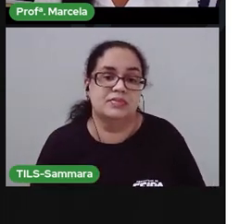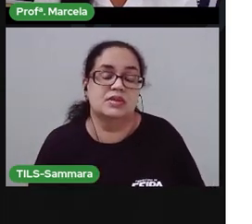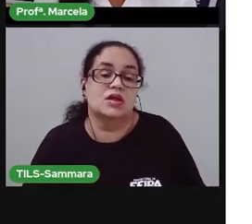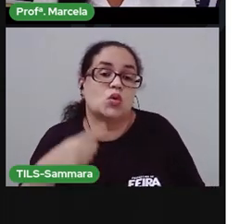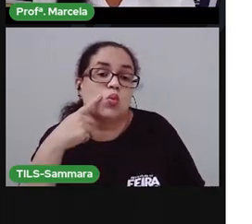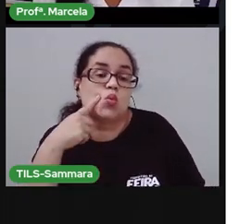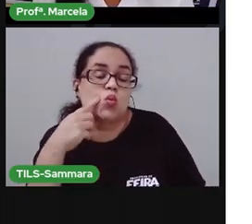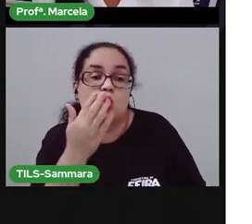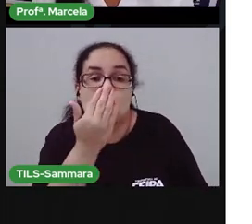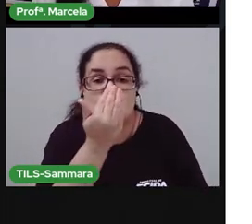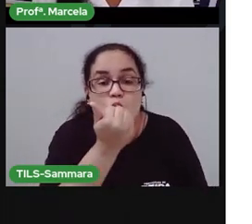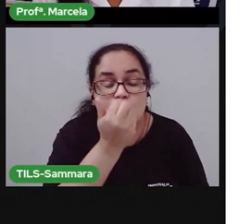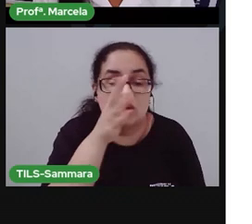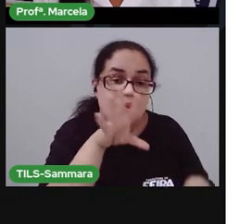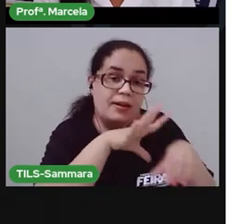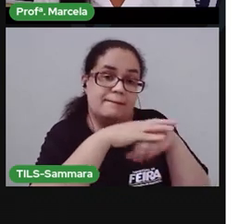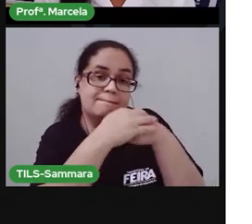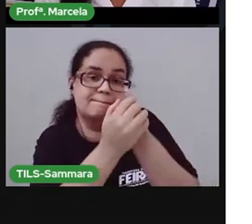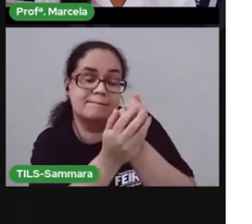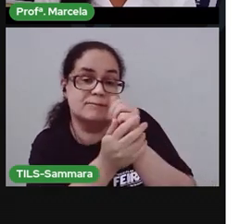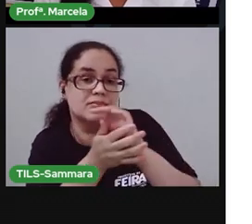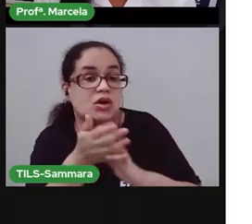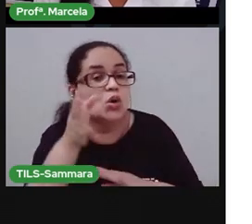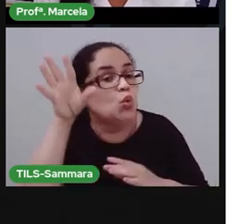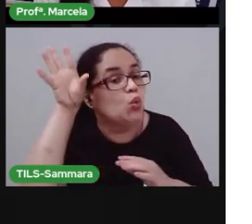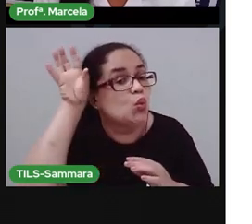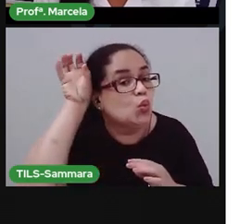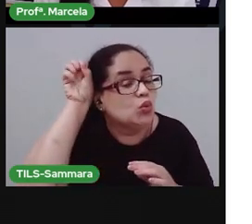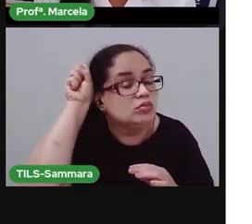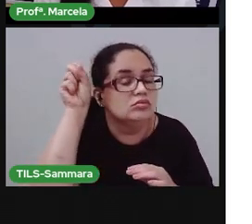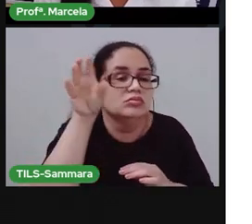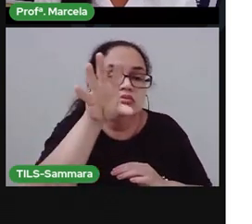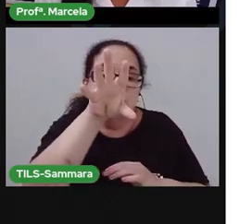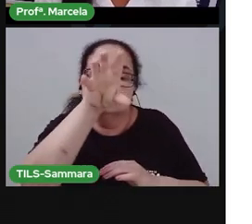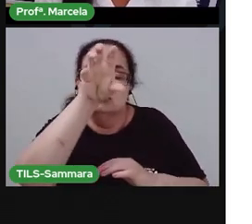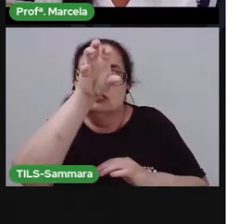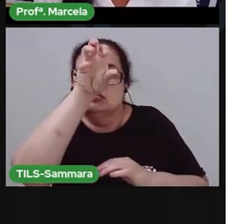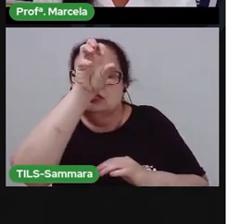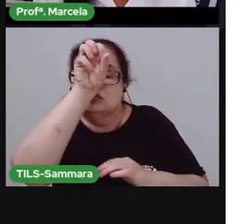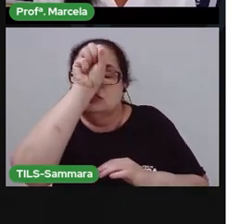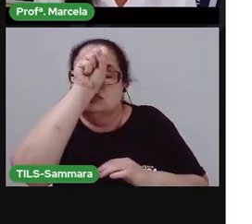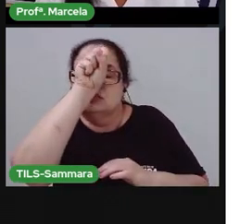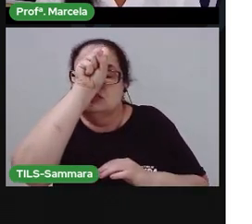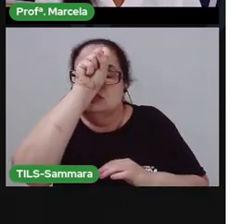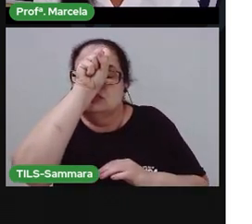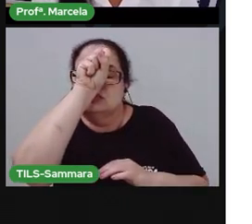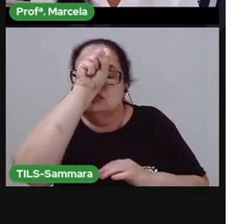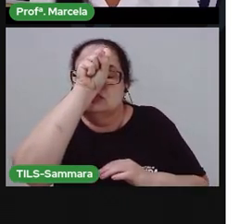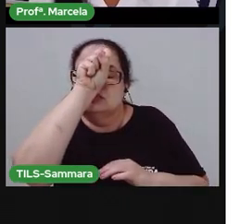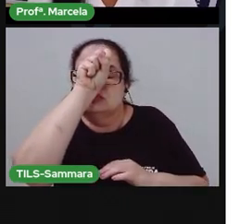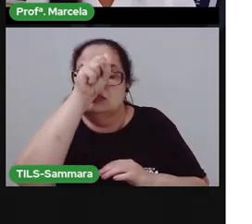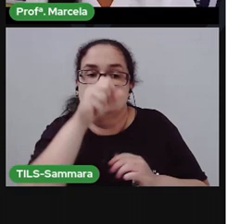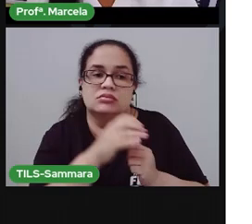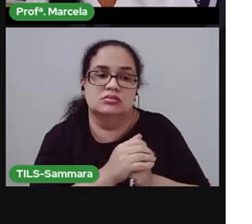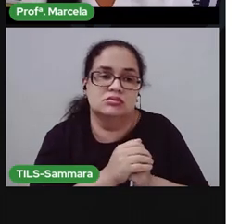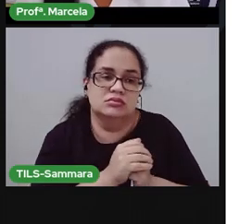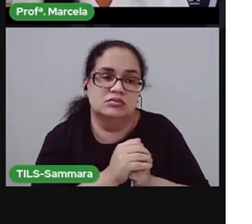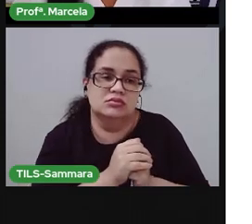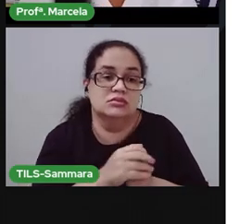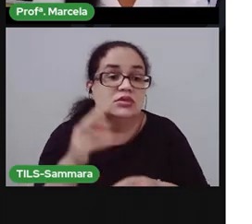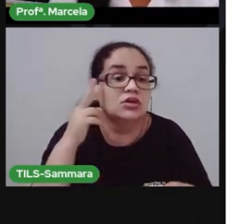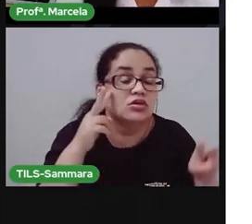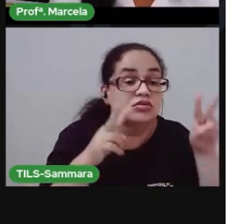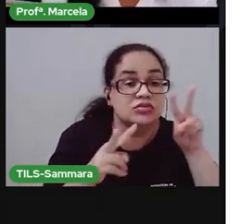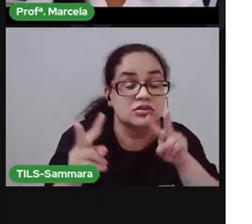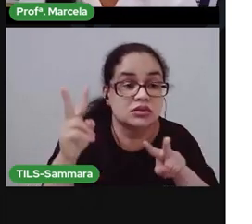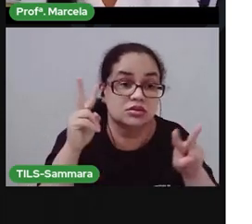faladar, tato, audição, olfato e a visão,